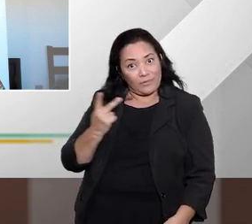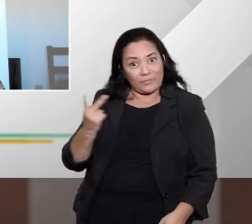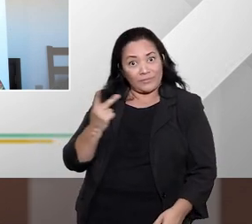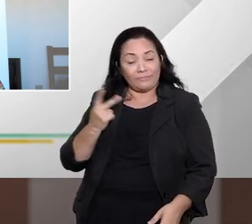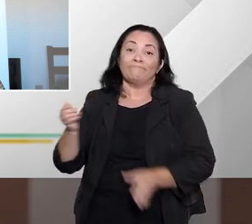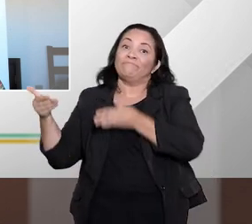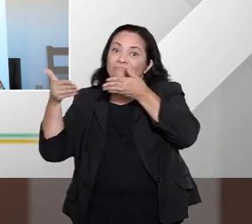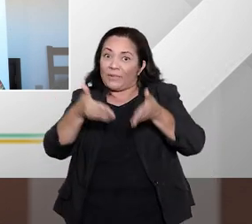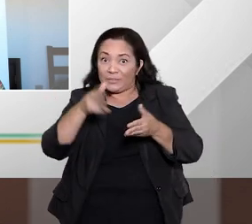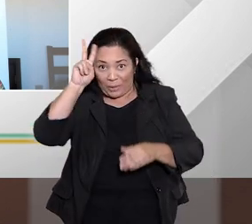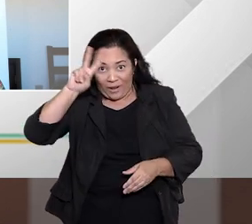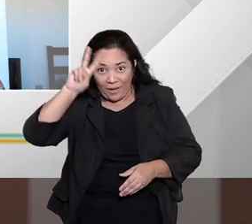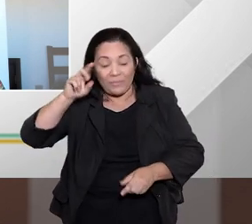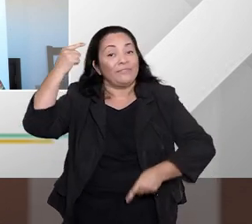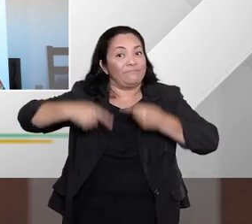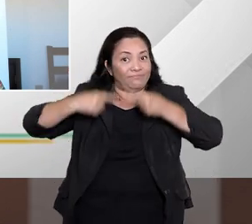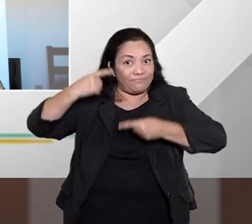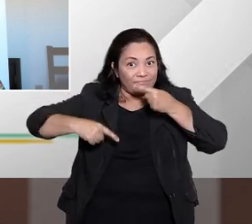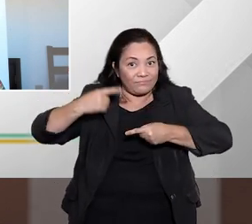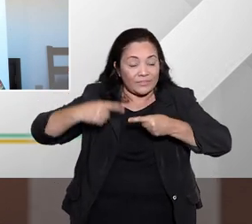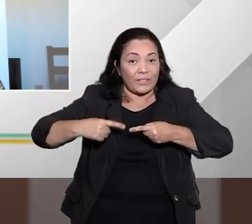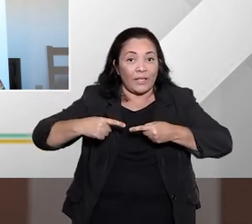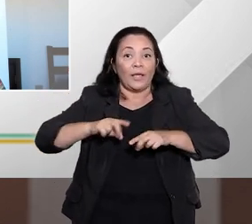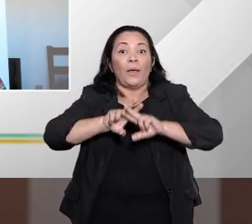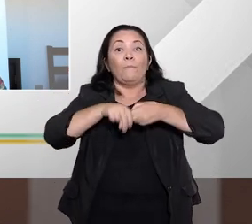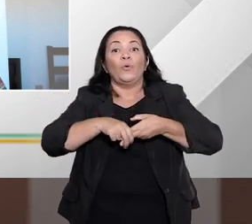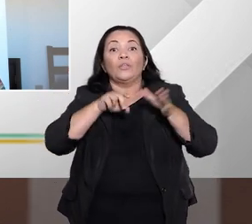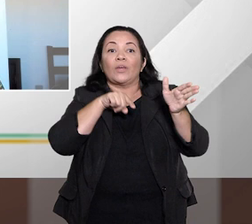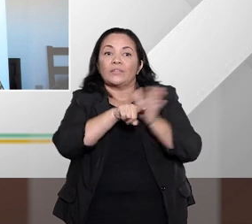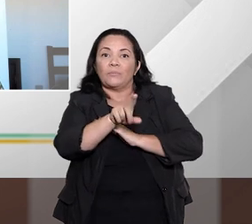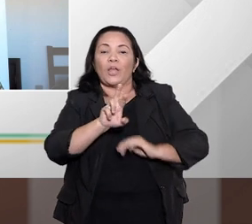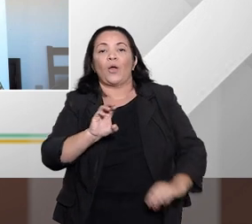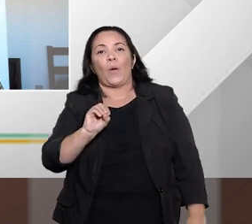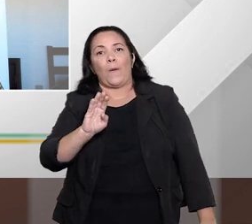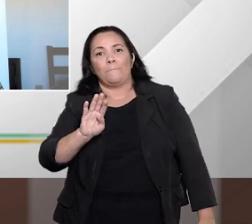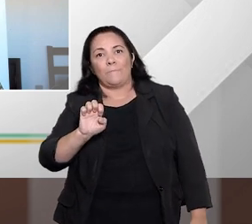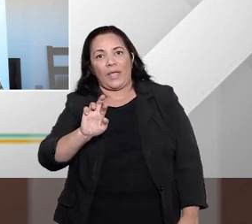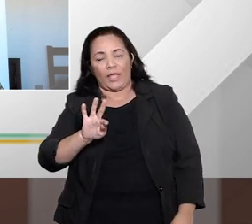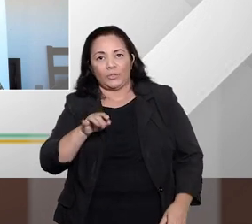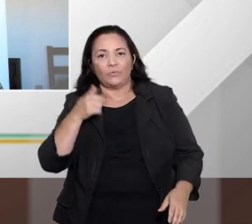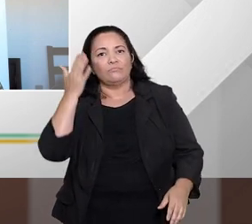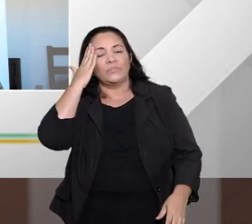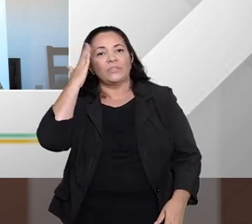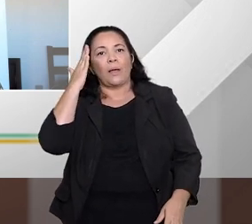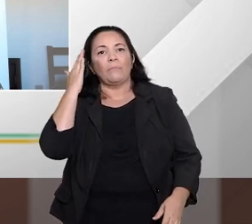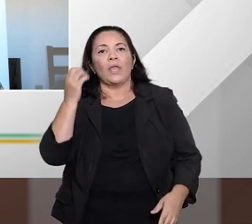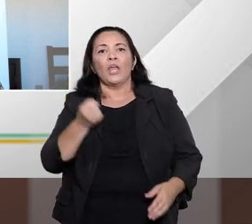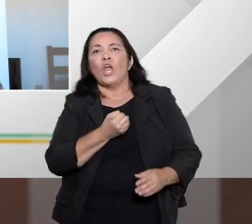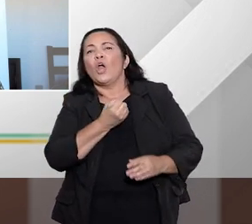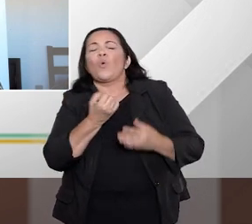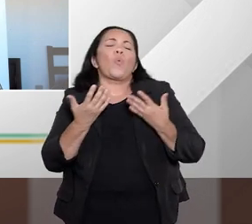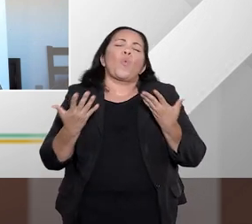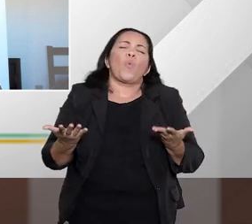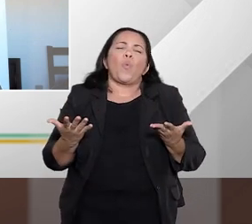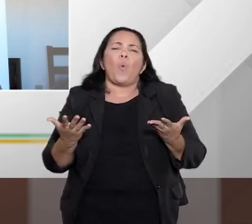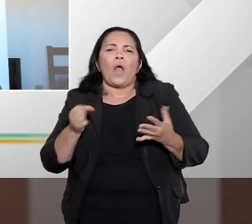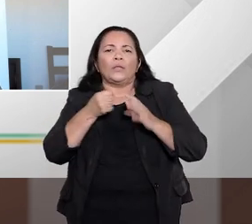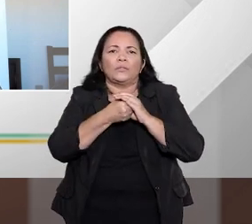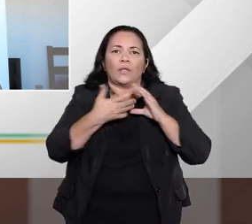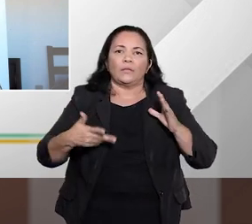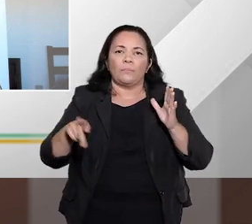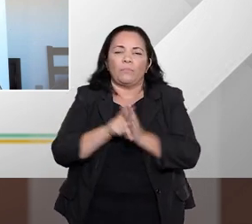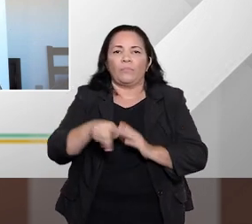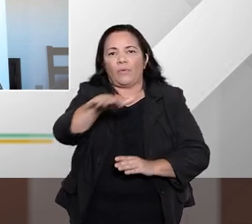professor Roberto, participaram. Então, eu gostaria de saber, do professor Roberto, quais os princípios e valores jurídicos que